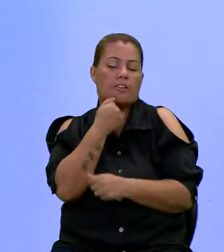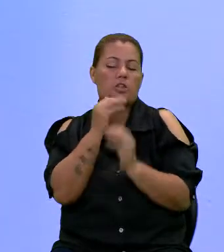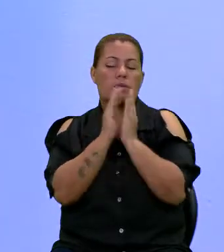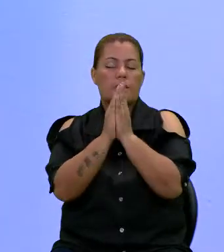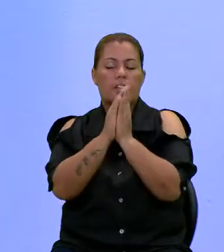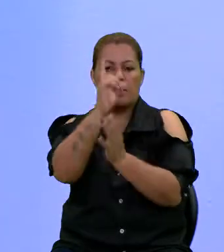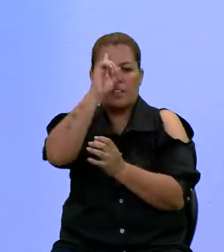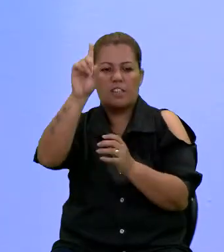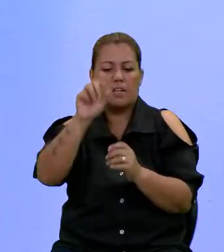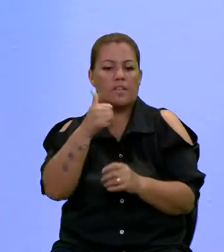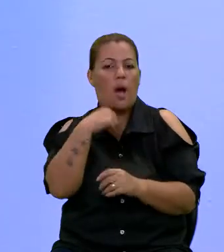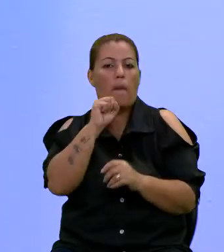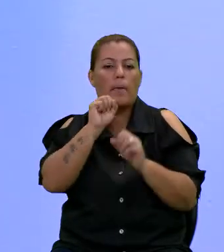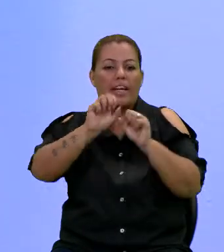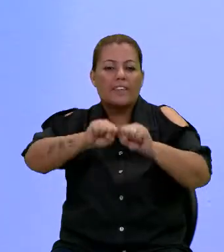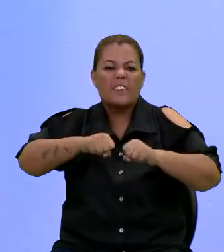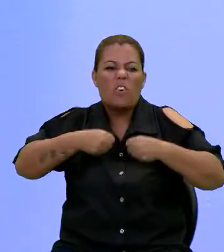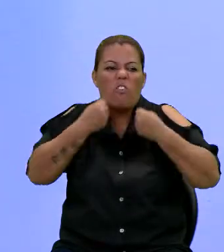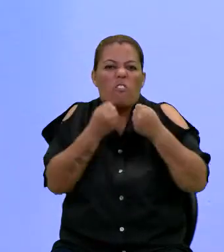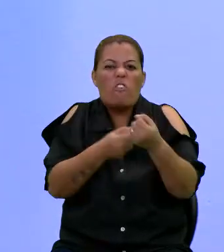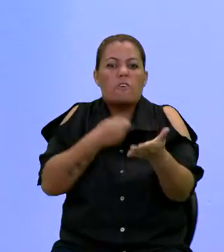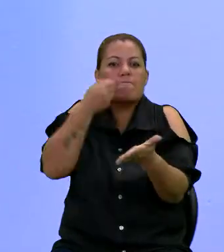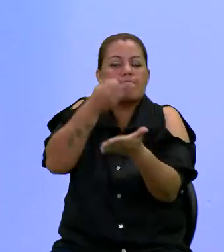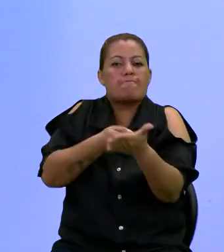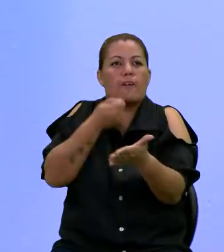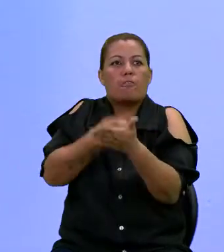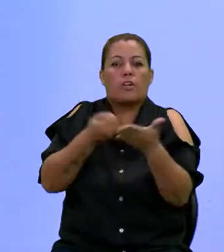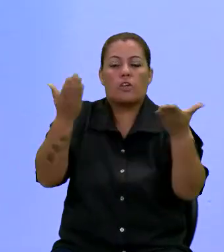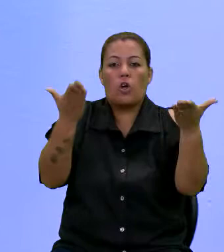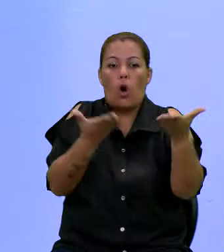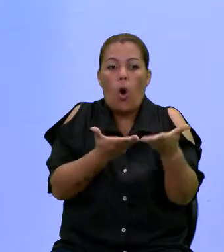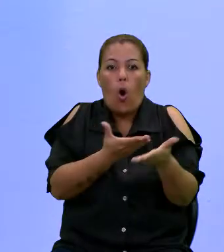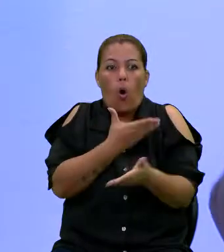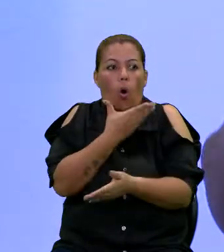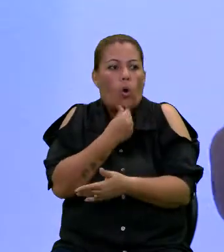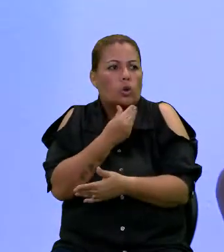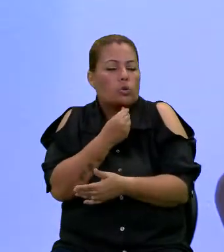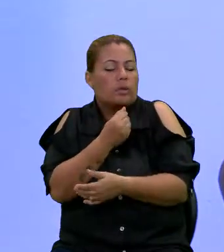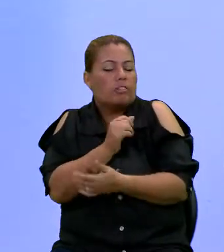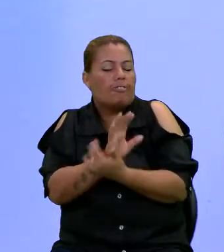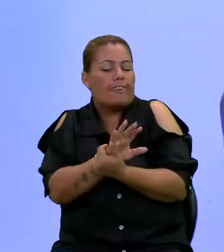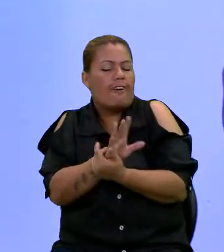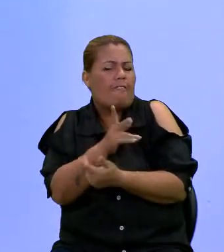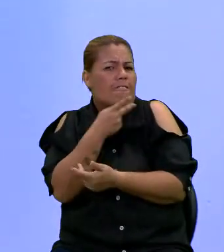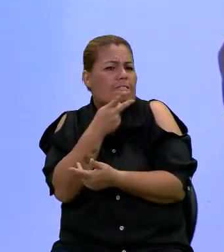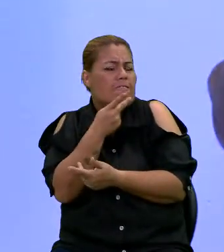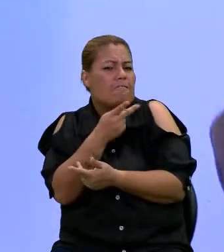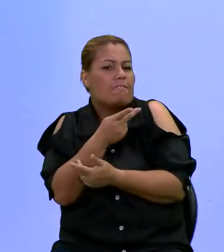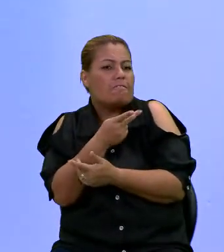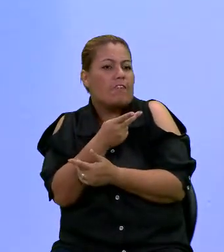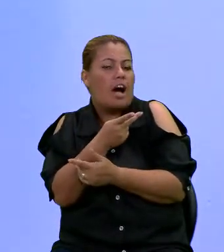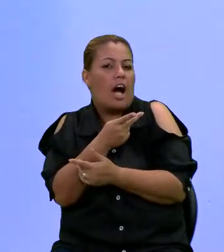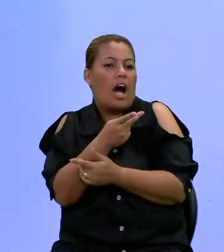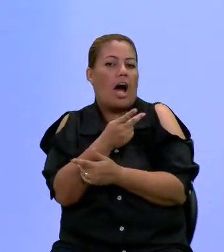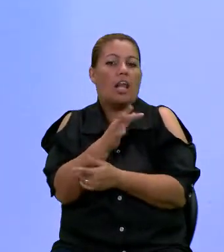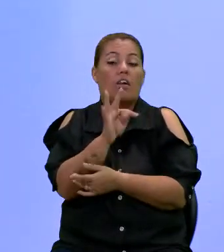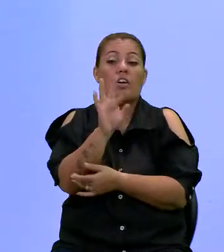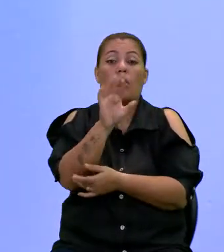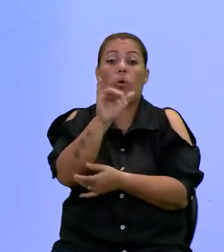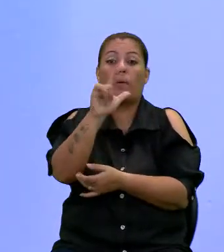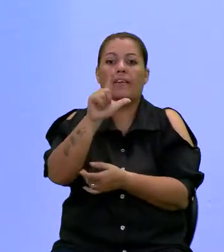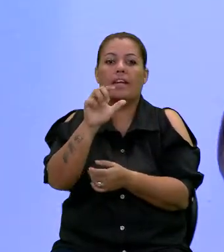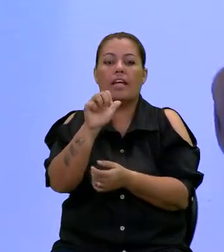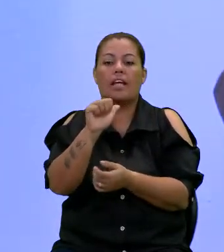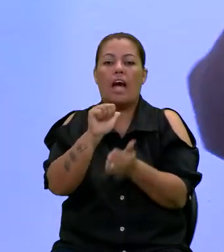é tão forte que ela saiu à luta. Hoje esse Carlinhos, meu Deus, eu falo, esse Carlinhos vai virar um triatleta,